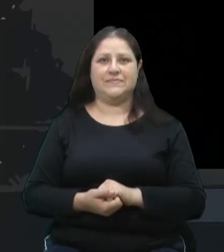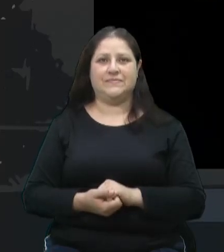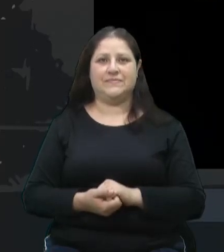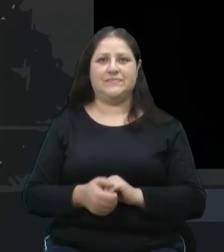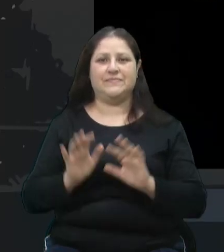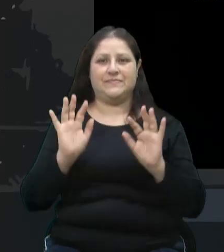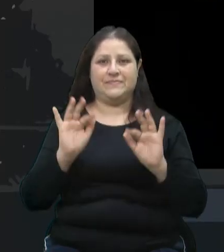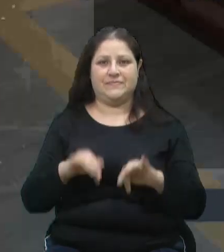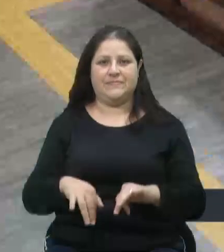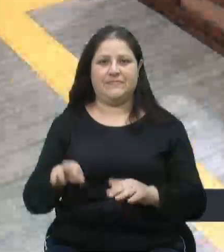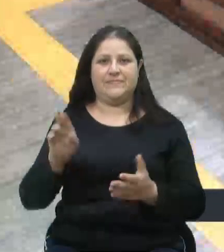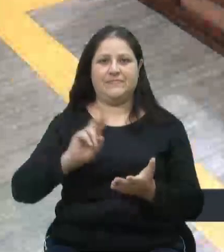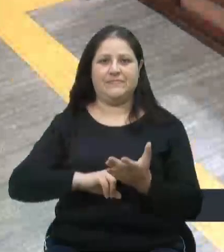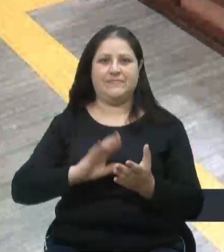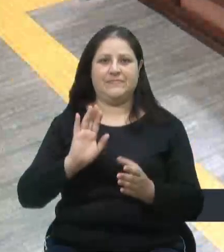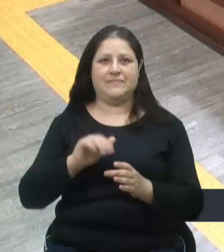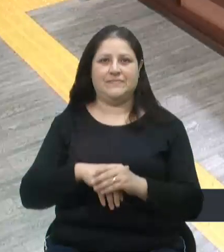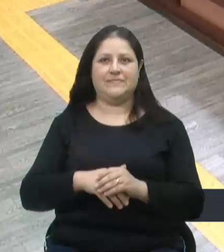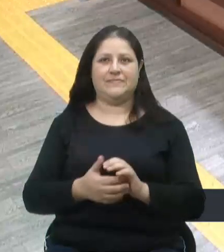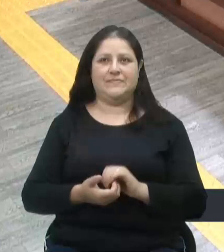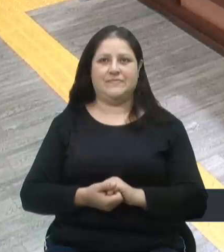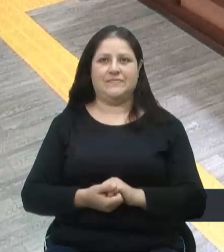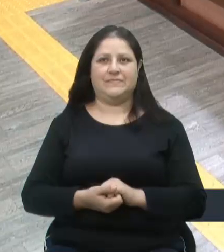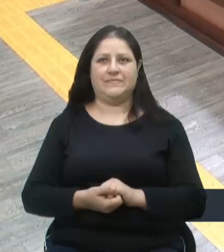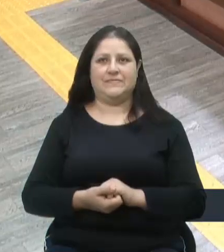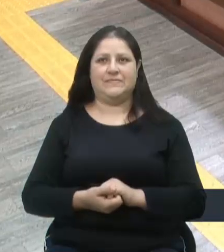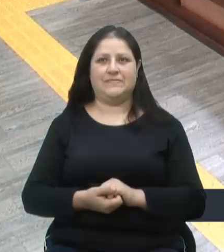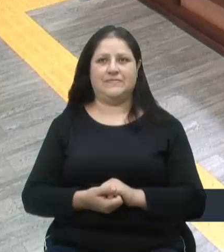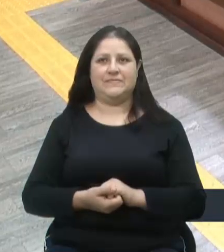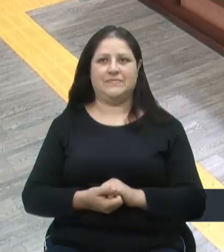Encerrado o registro dos votos.